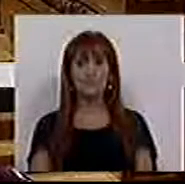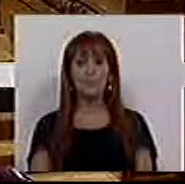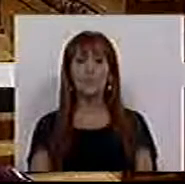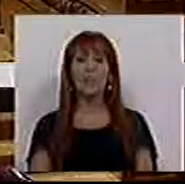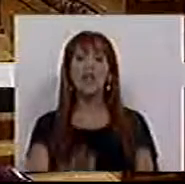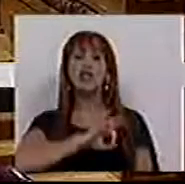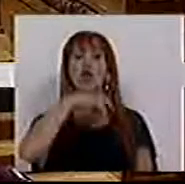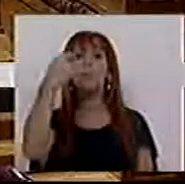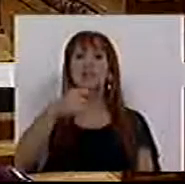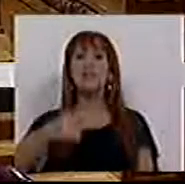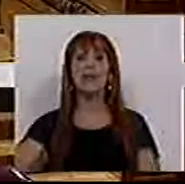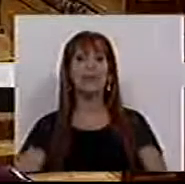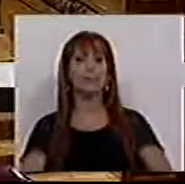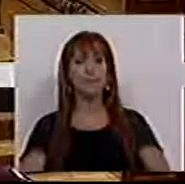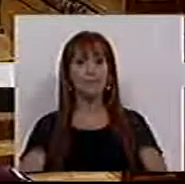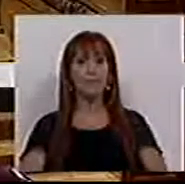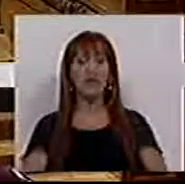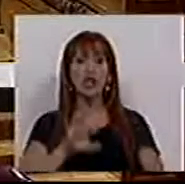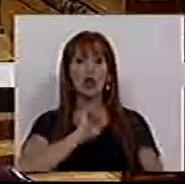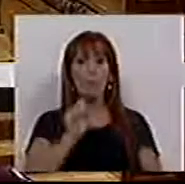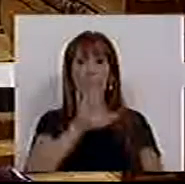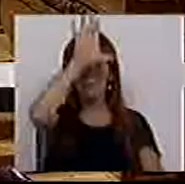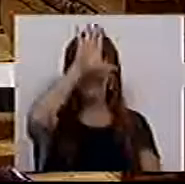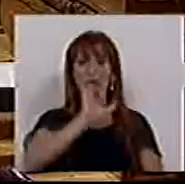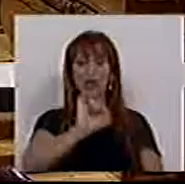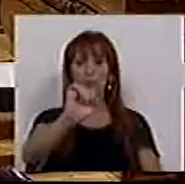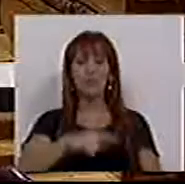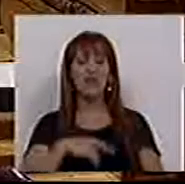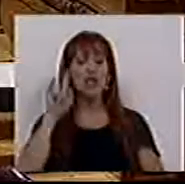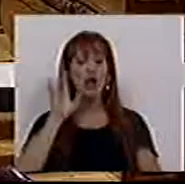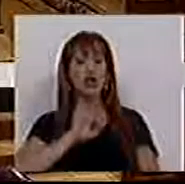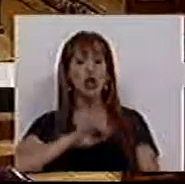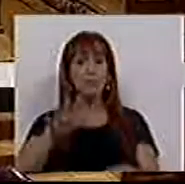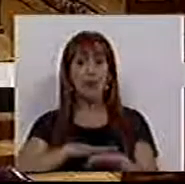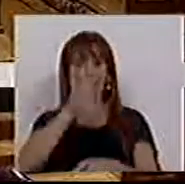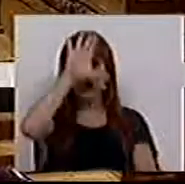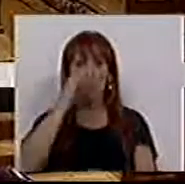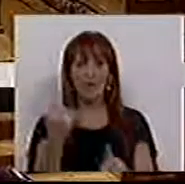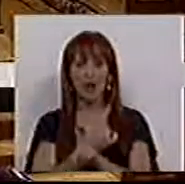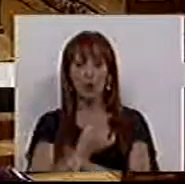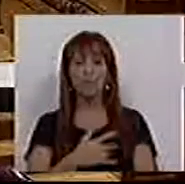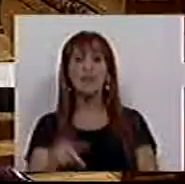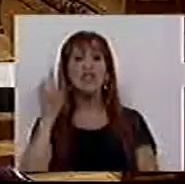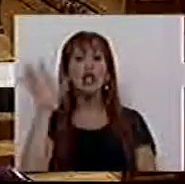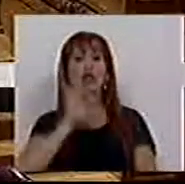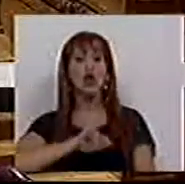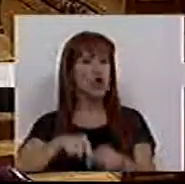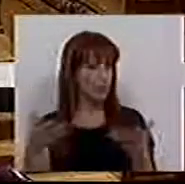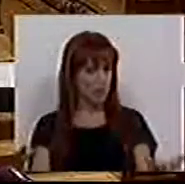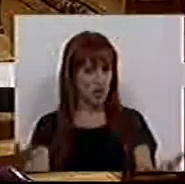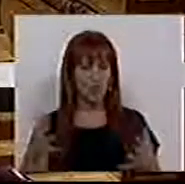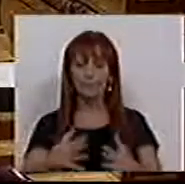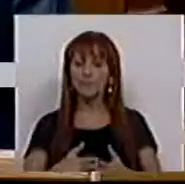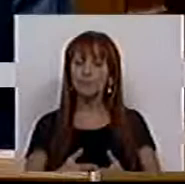Sr. Presidente, Sr. Primeiro-Ministro, Sras. e Srs. Membros do Governo, Sras. e Srs.